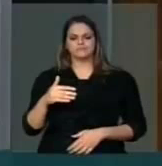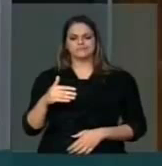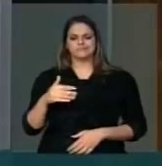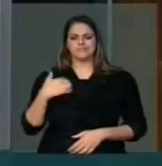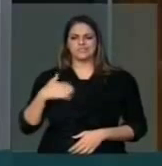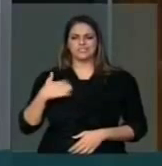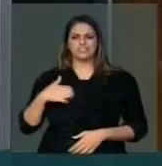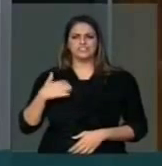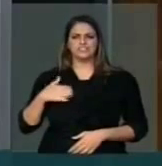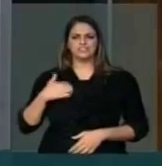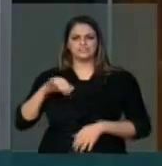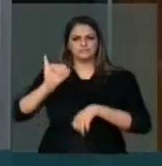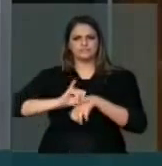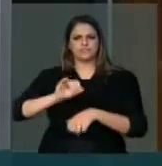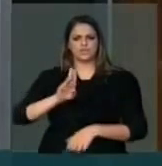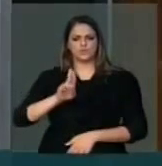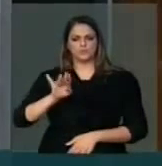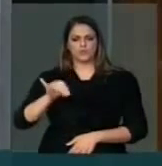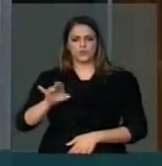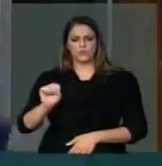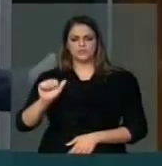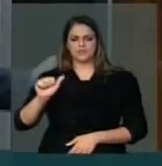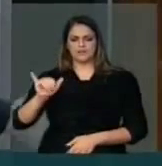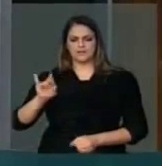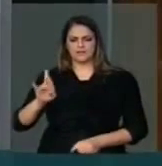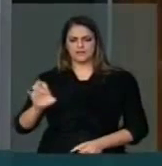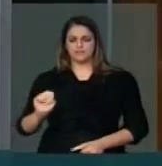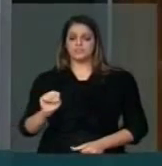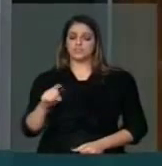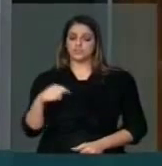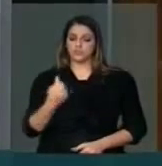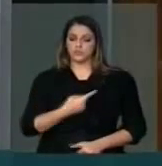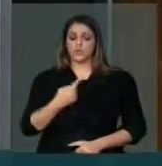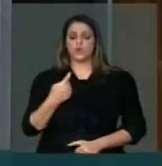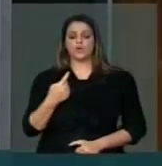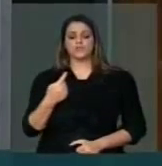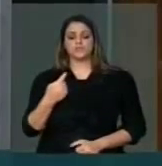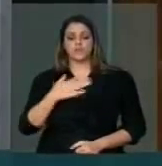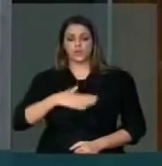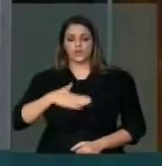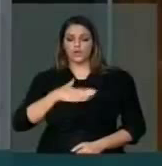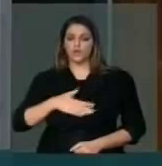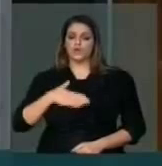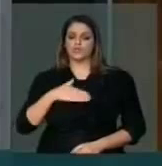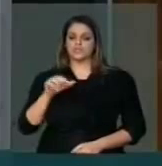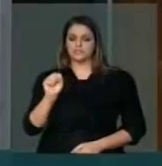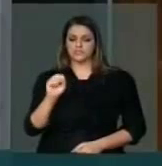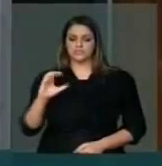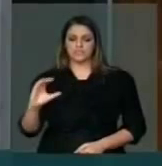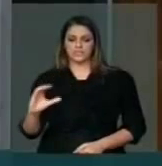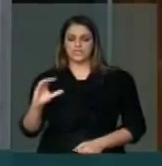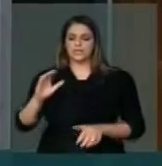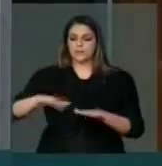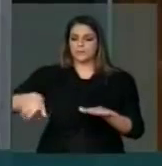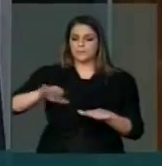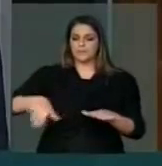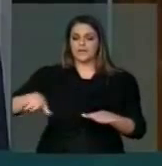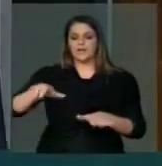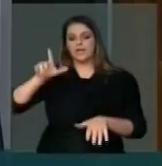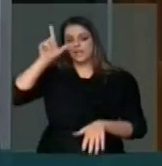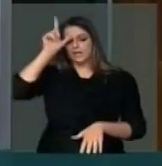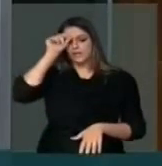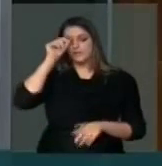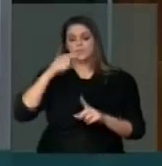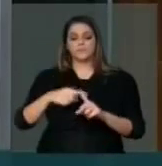integração do Mercosul. E nós, gaúchos, que gostamos muito das praias de Santa Catarina, também vamos ter um grande alívio no verão, porque